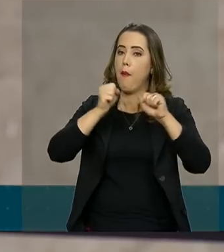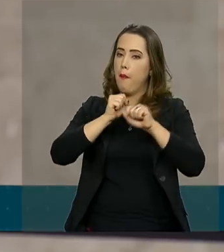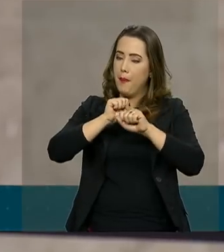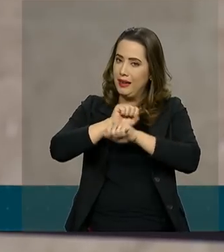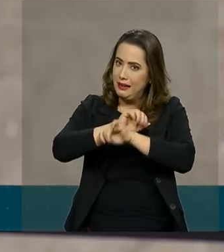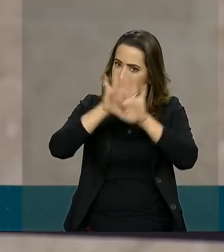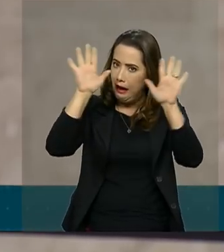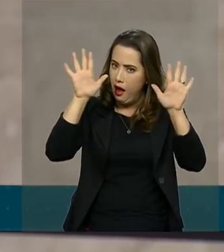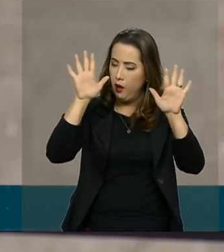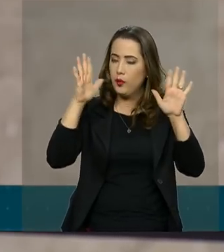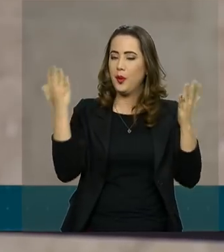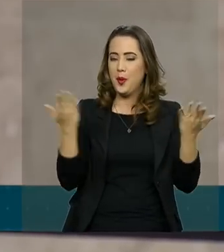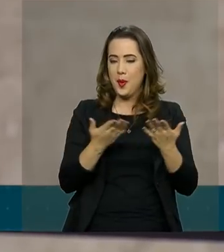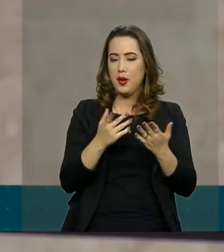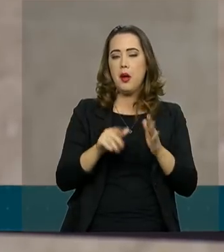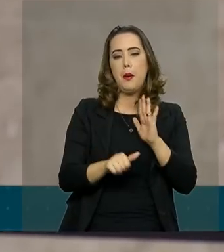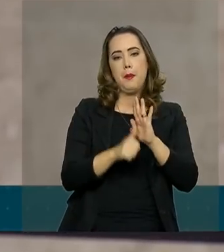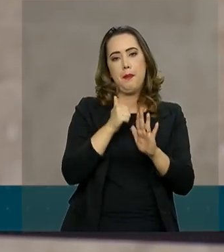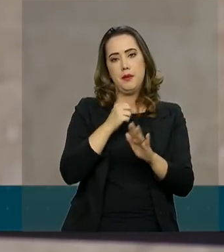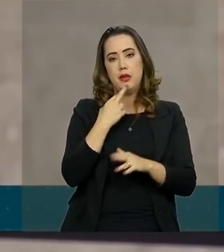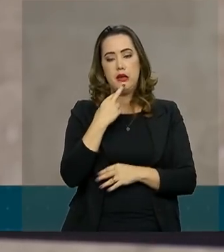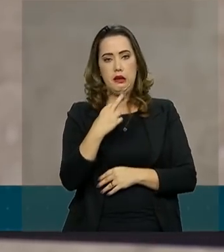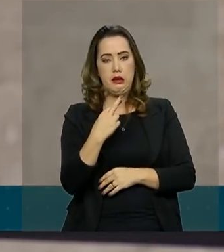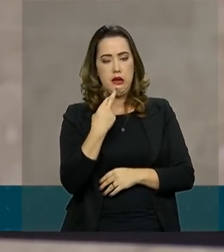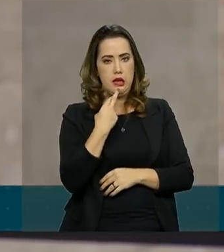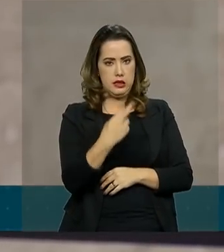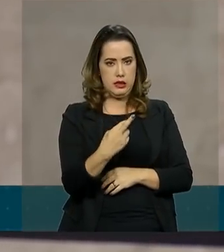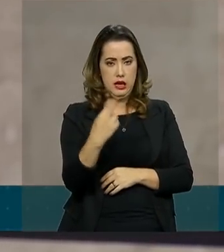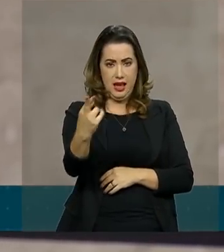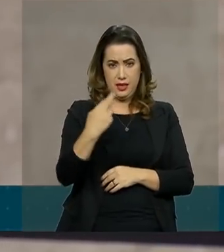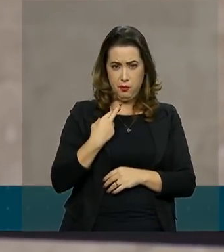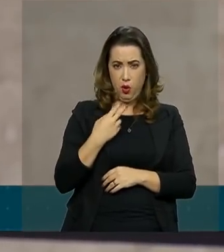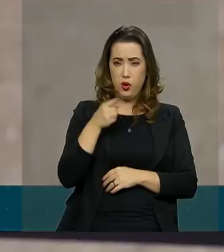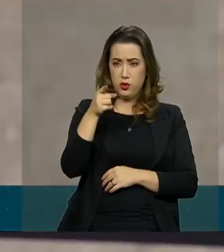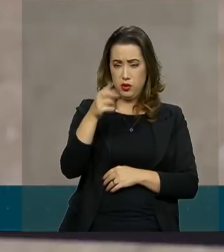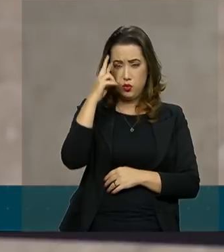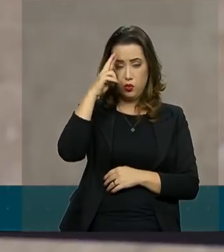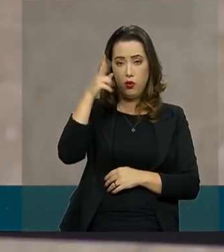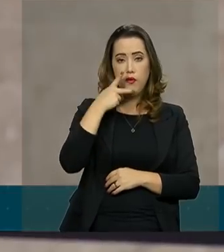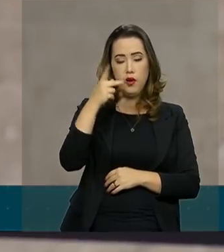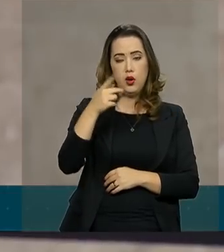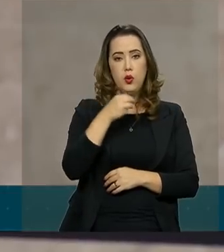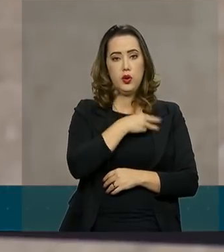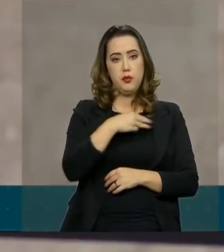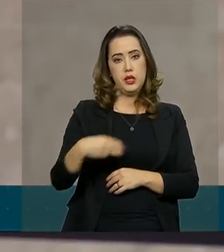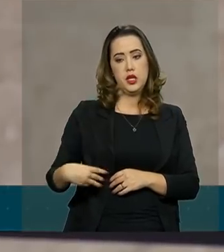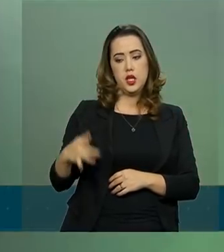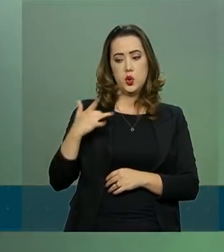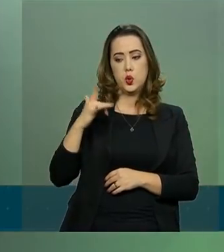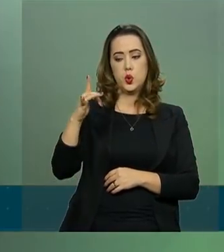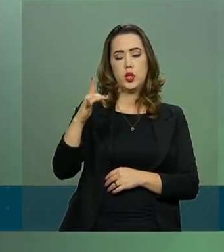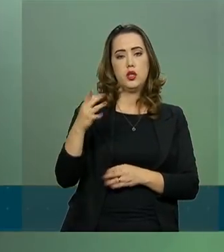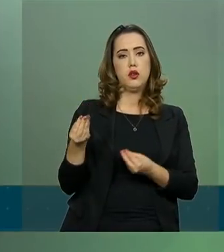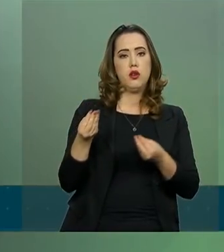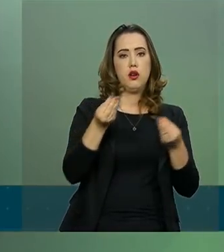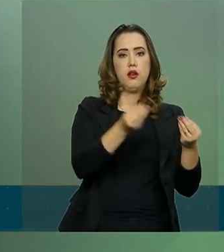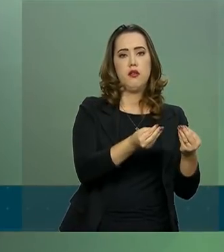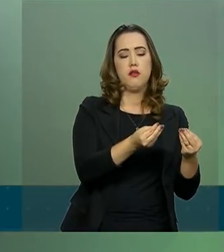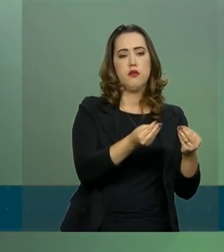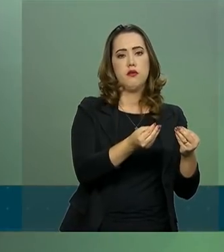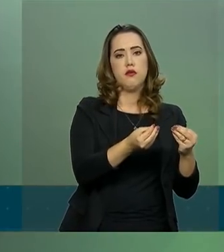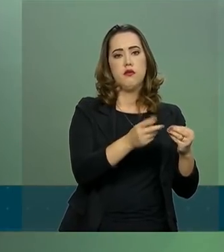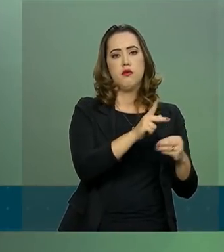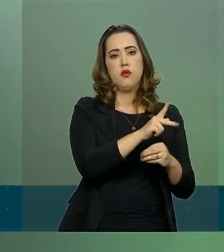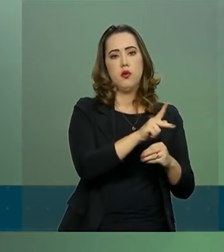na primeira resposta que senhor disse que, entre os assuntos que o ministro foi levar ao presidente Rodrigo Maia, o presidente da Câmara,